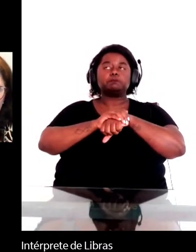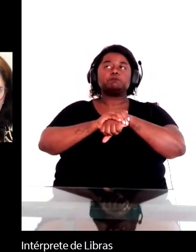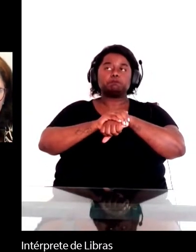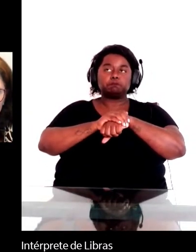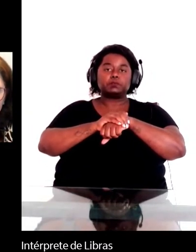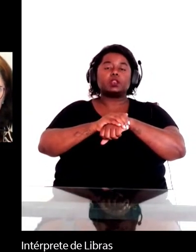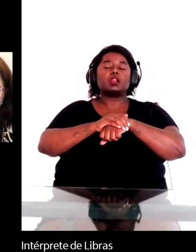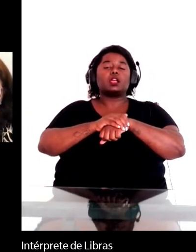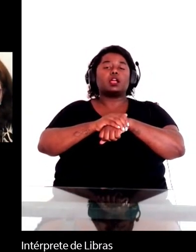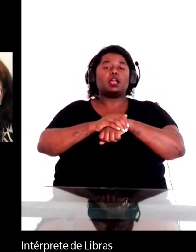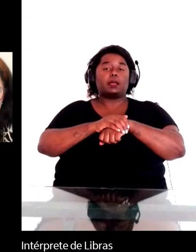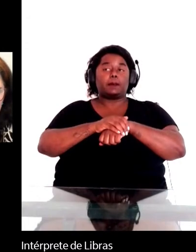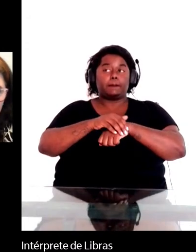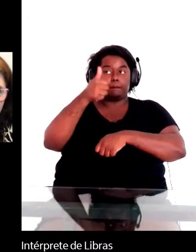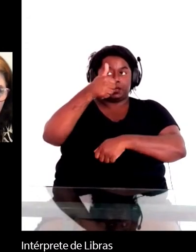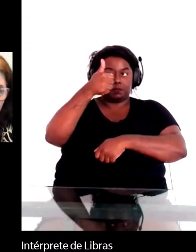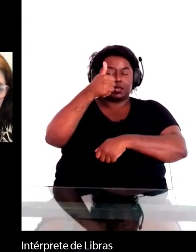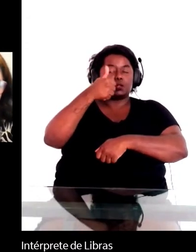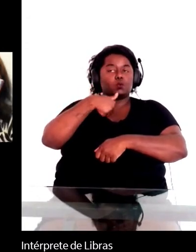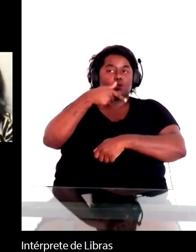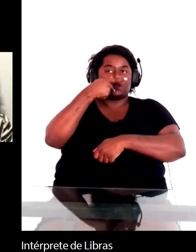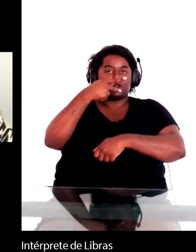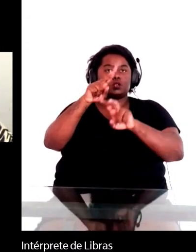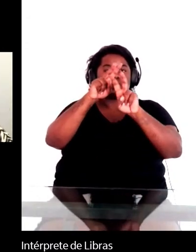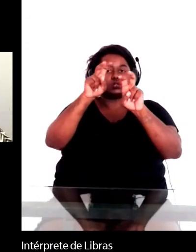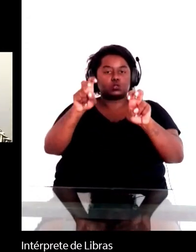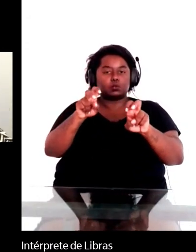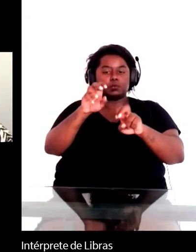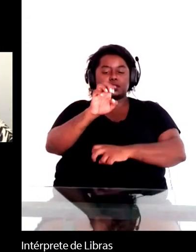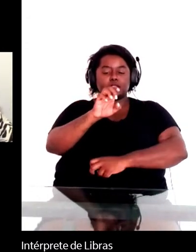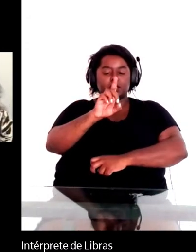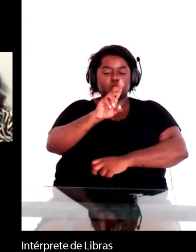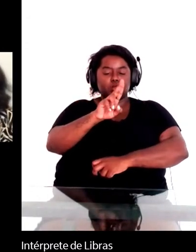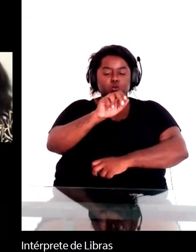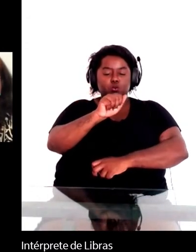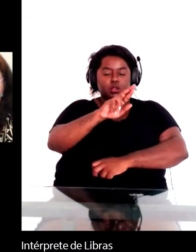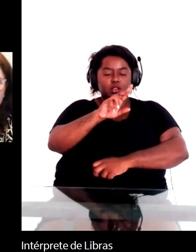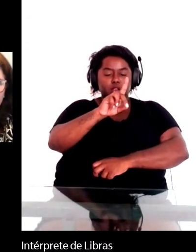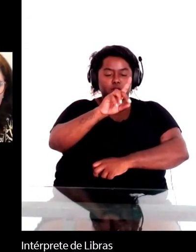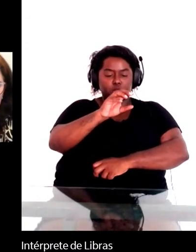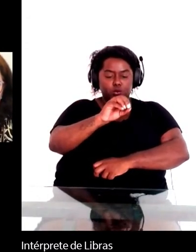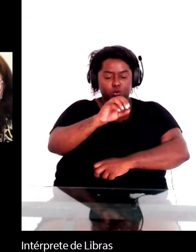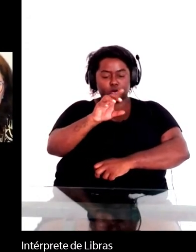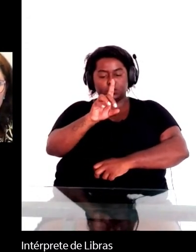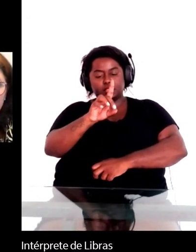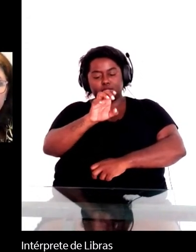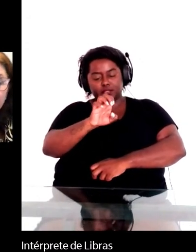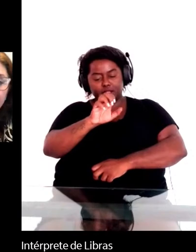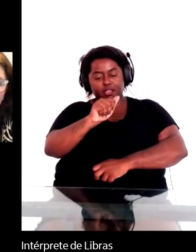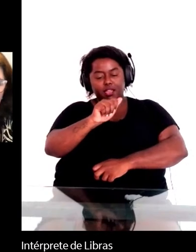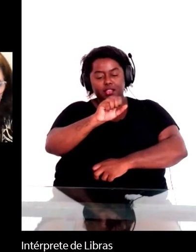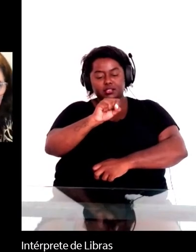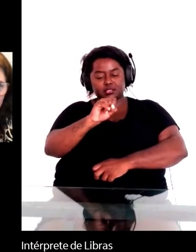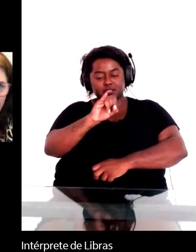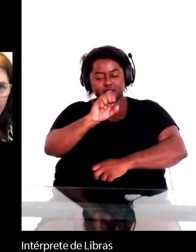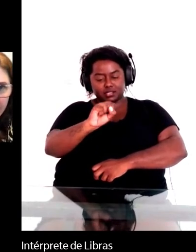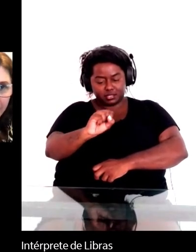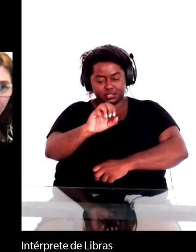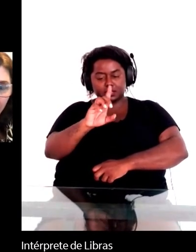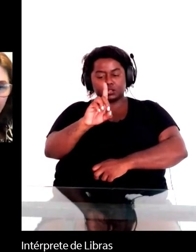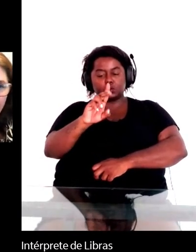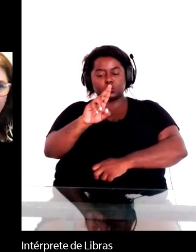eu cito o Eduardo de Assis Duarte no ensaio que está publicado tanto em inglês como